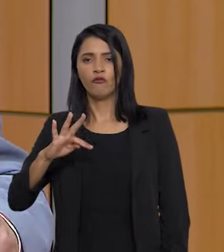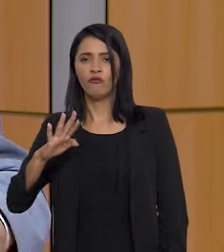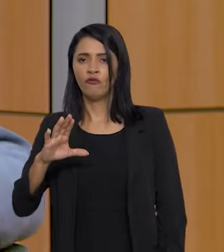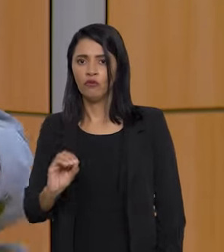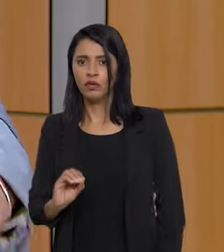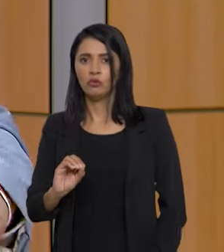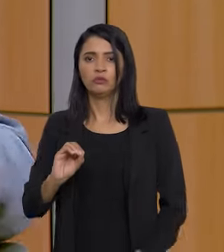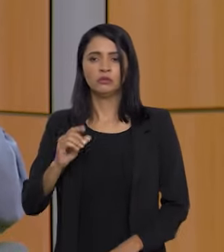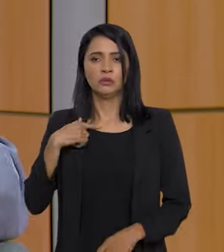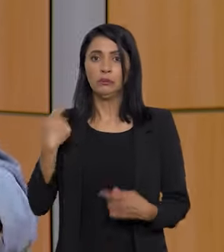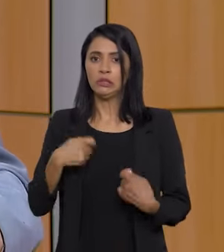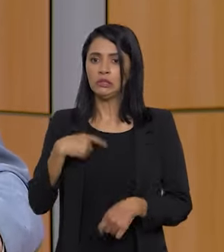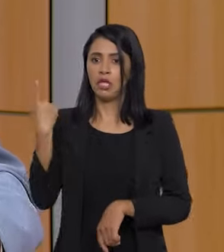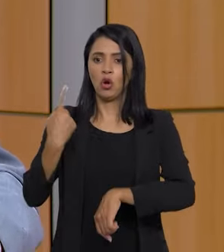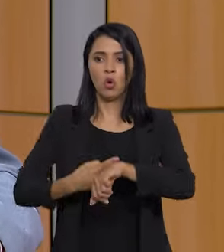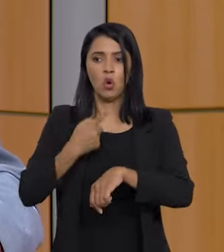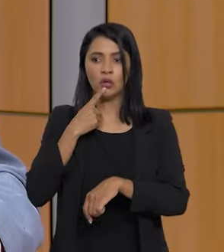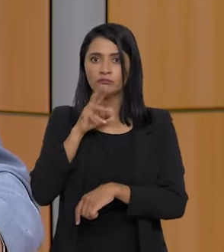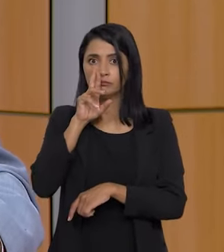solução imediata.